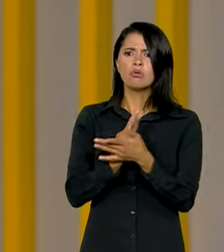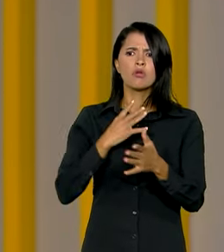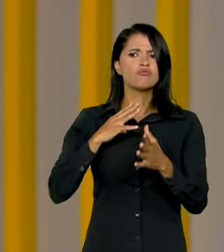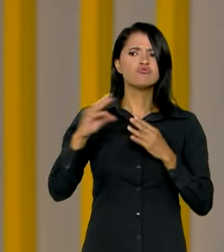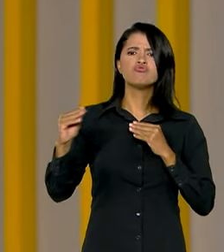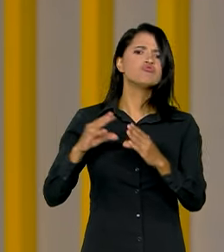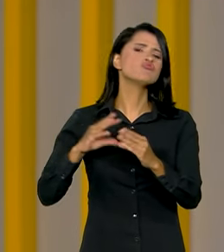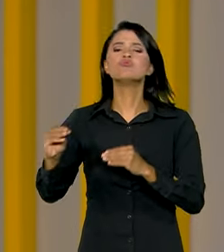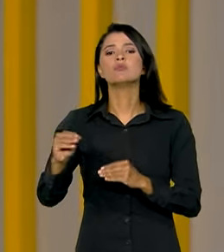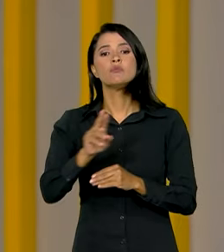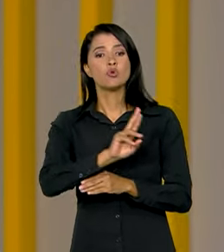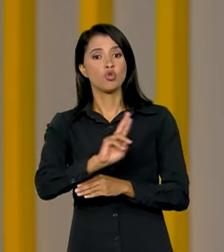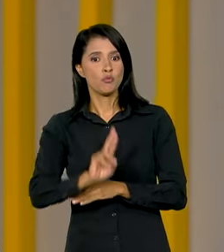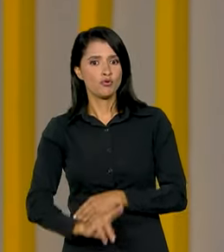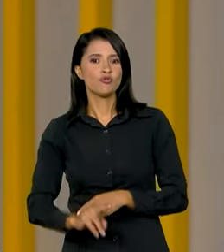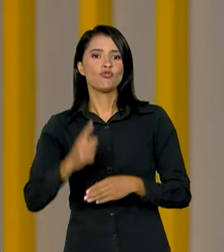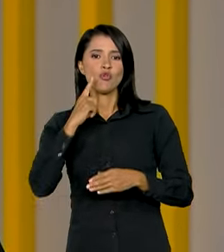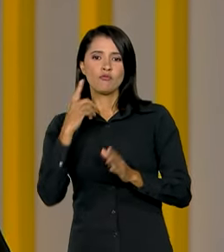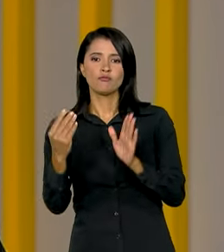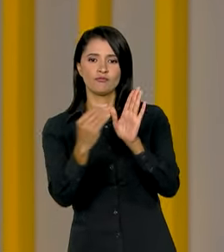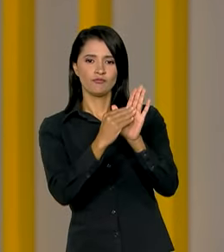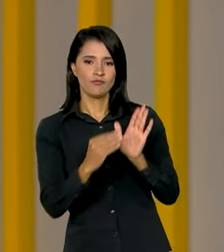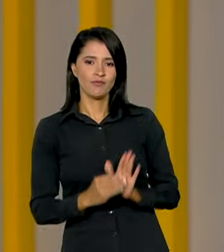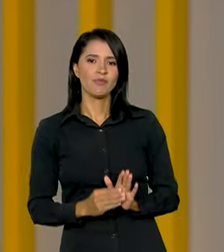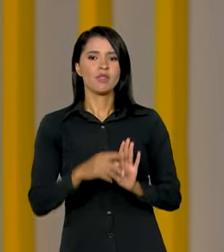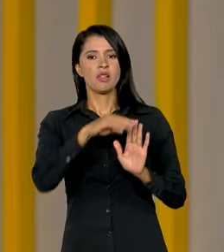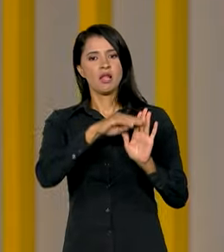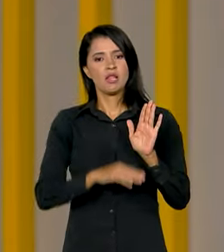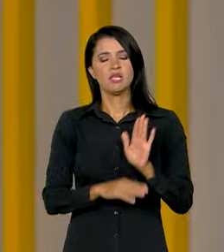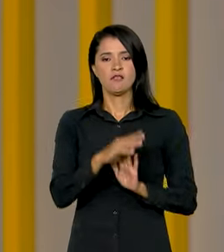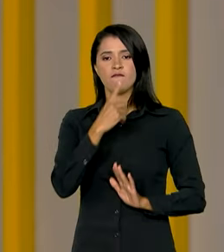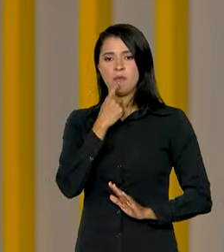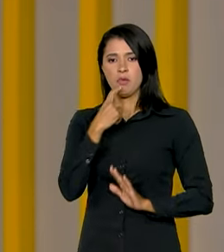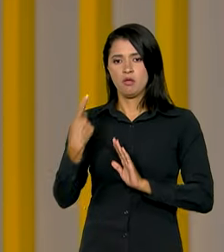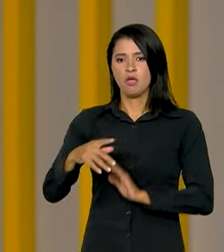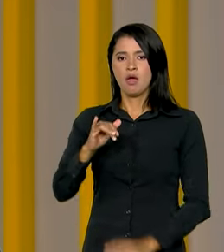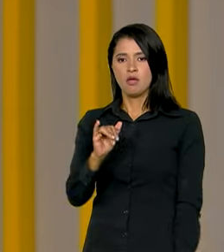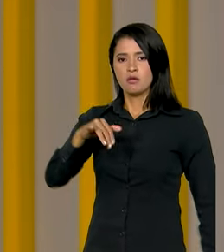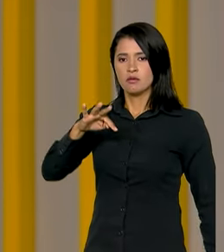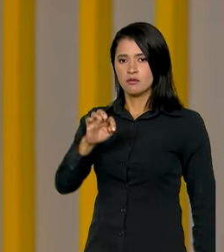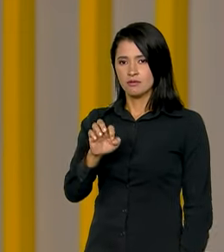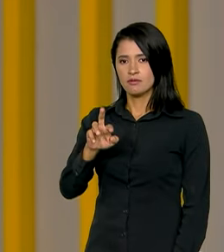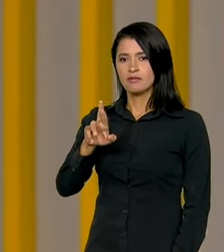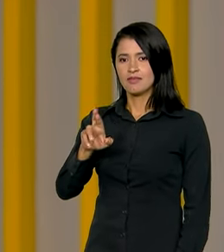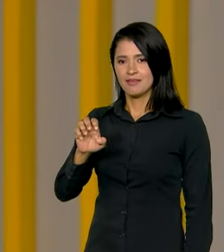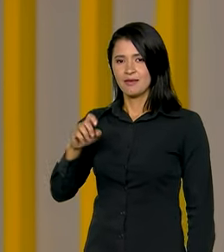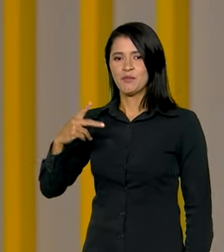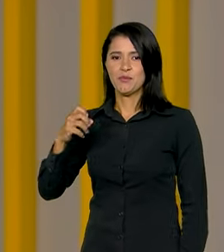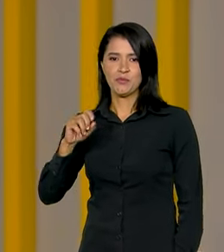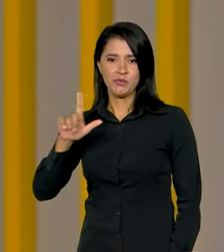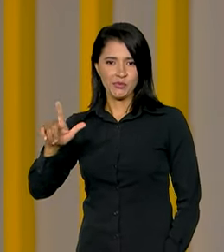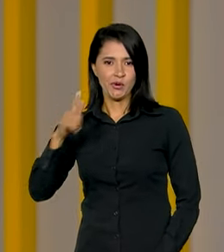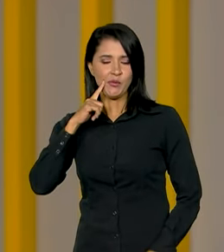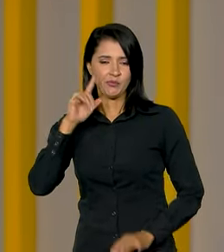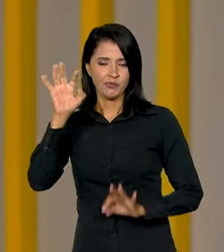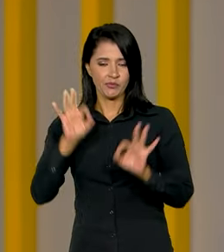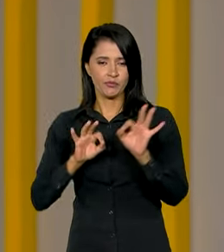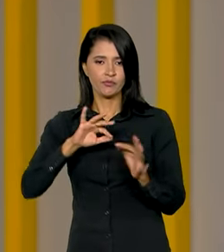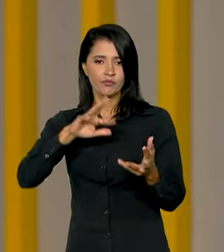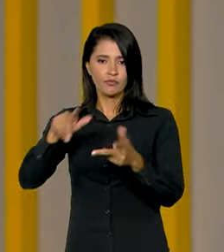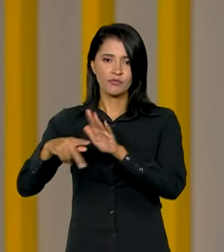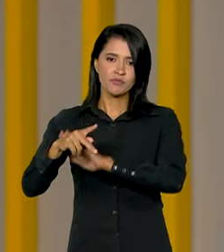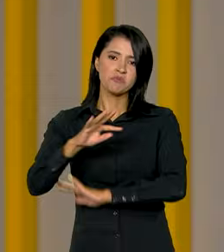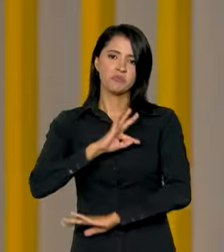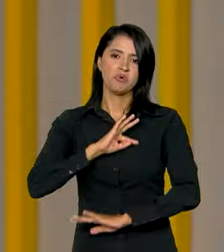E os nomes dos fugitivos foram incluídos na lista vermelha da Interpol, a Organização Internacional de